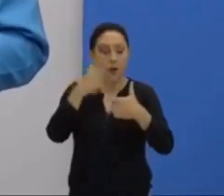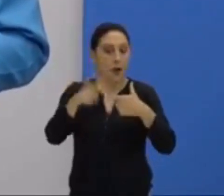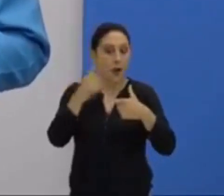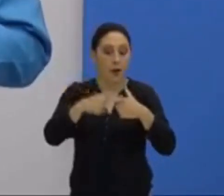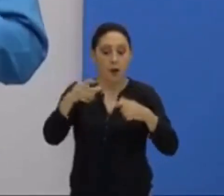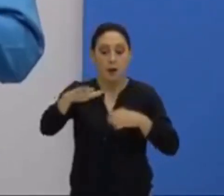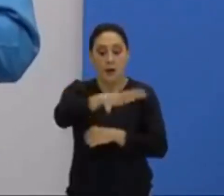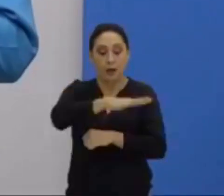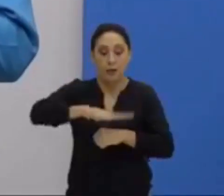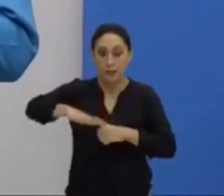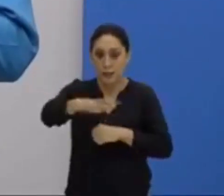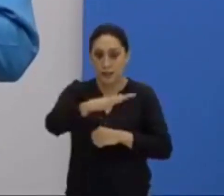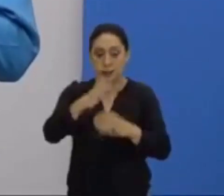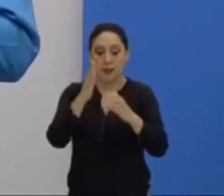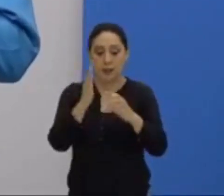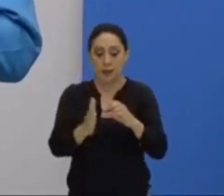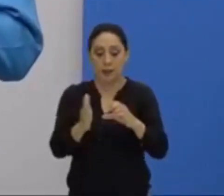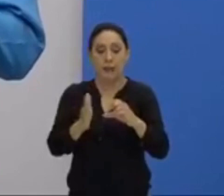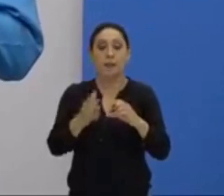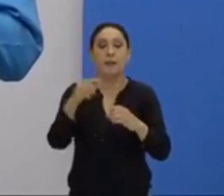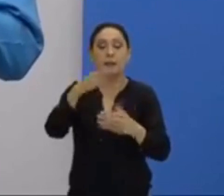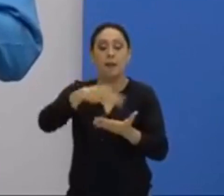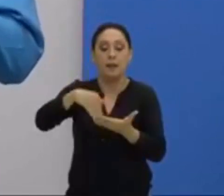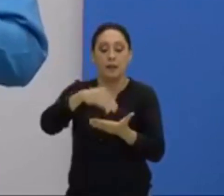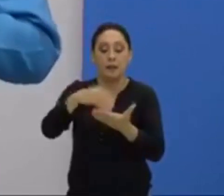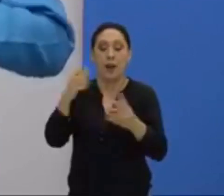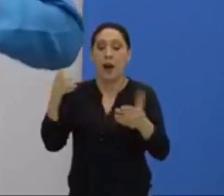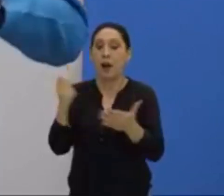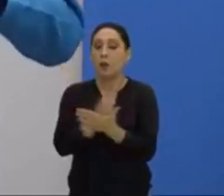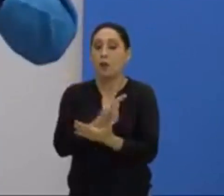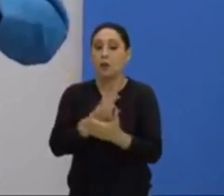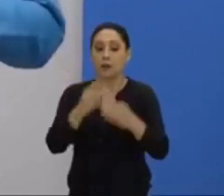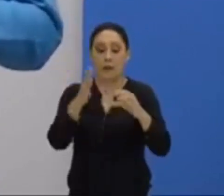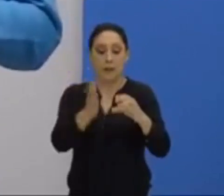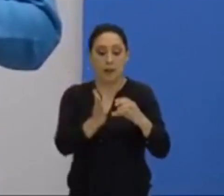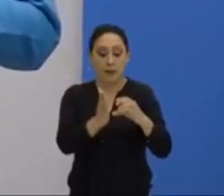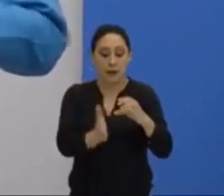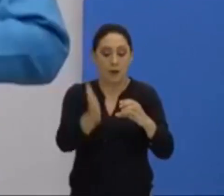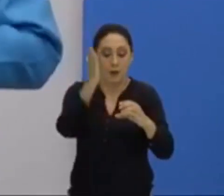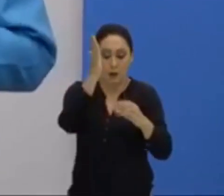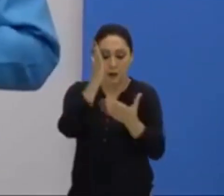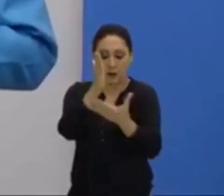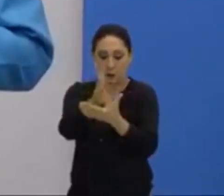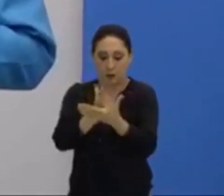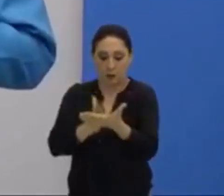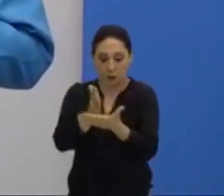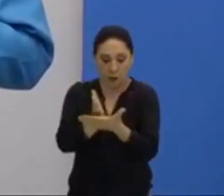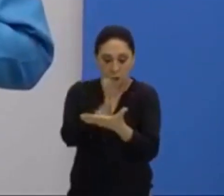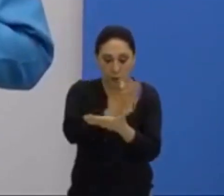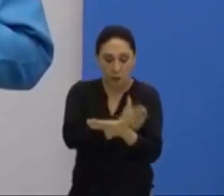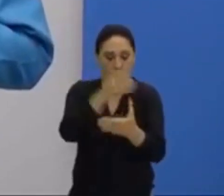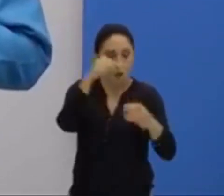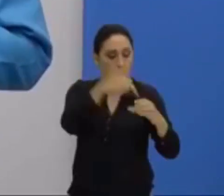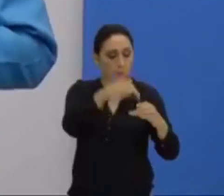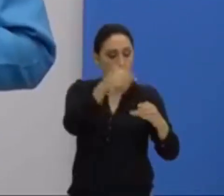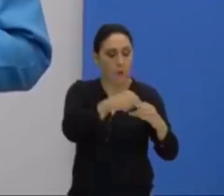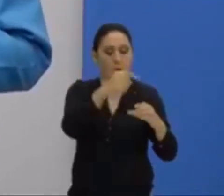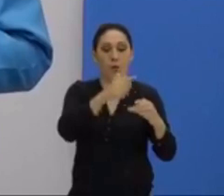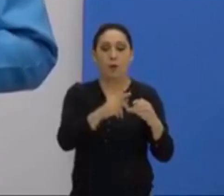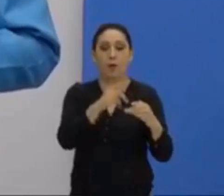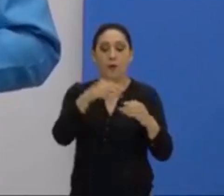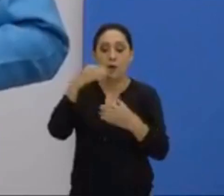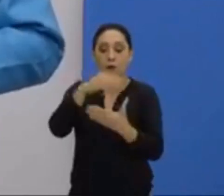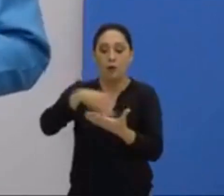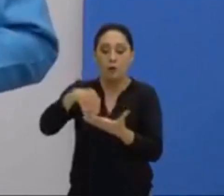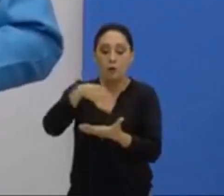territorial. E esse conflito territorial ocorre em uma parte do território da Palestina. Perdão, do